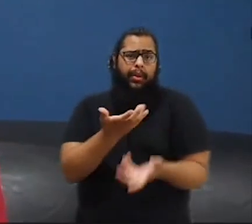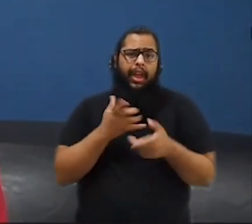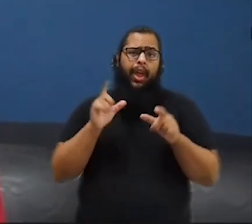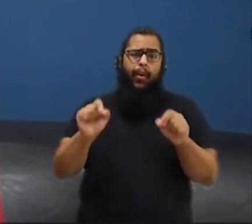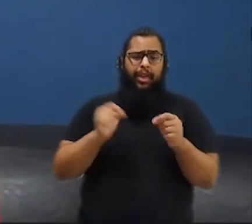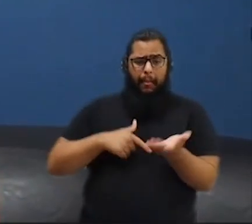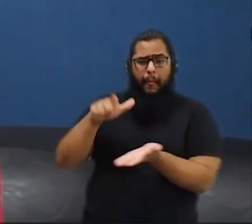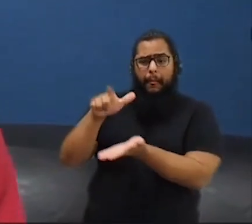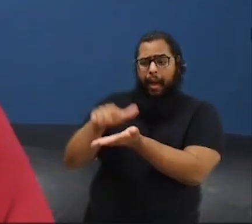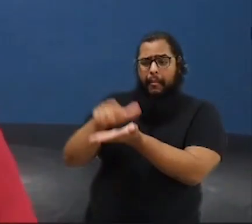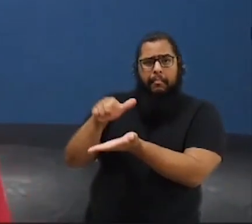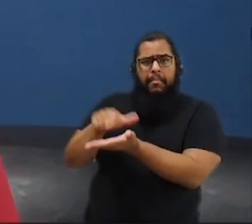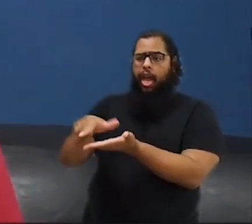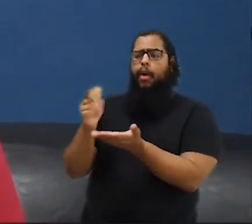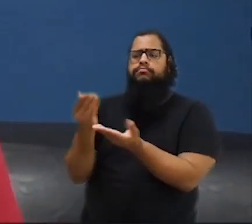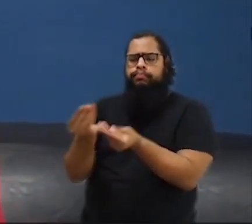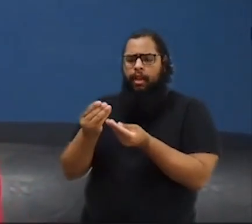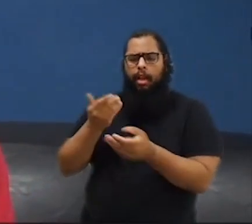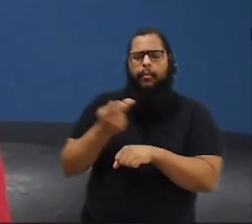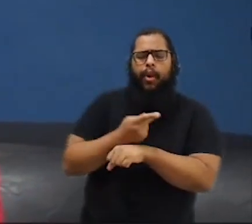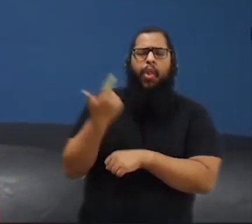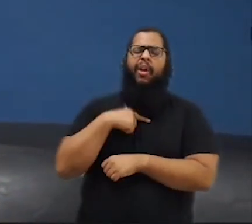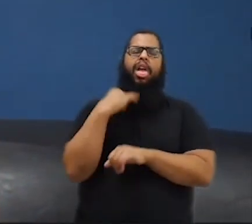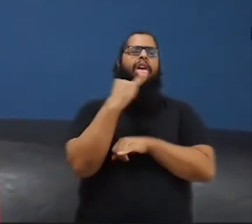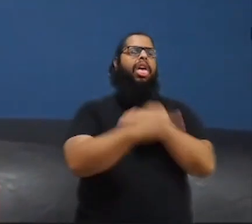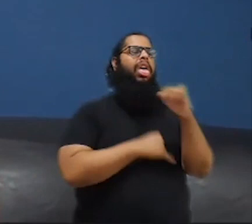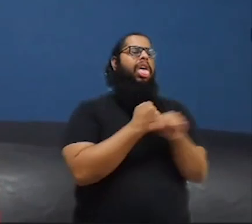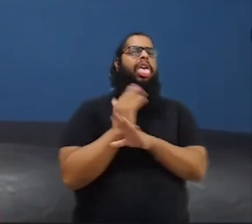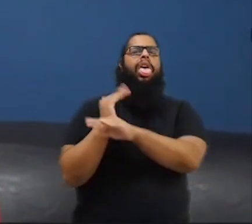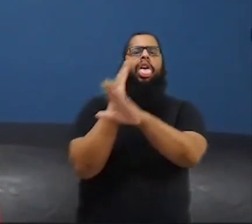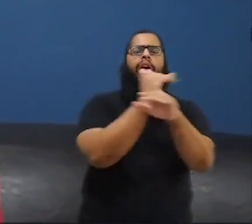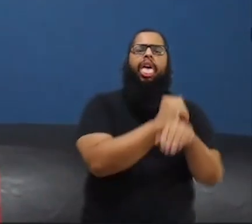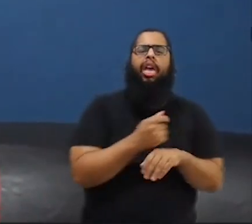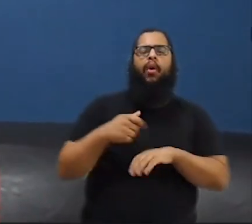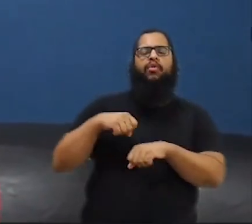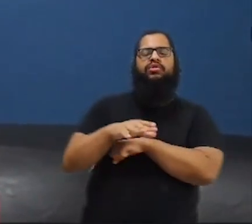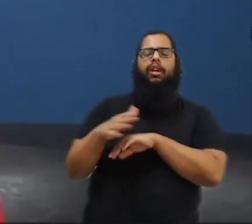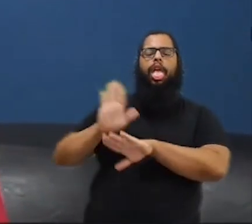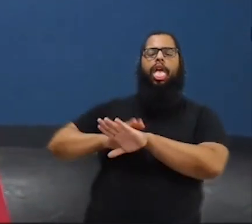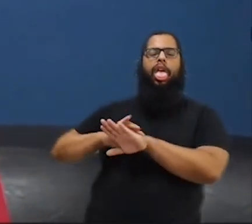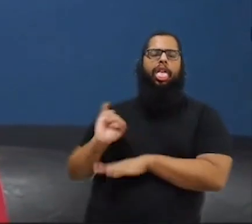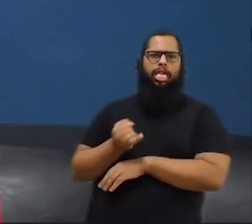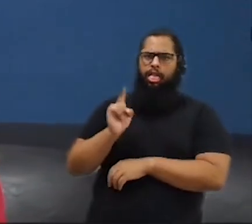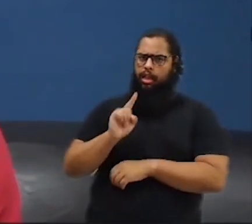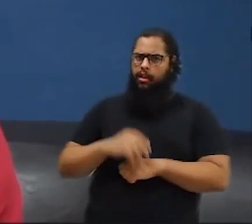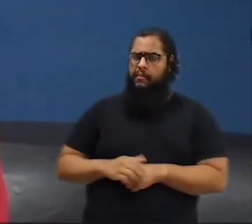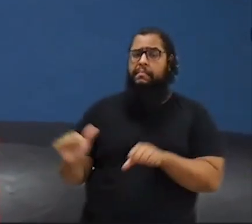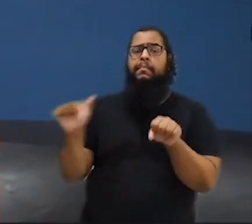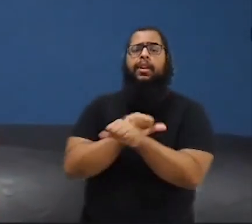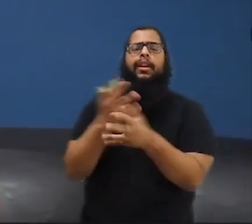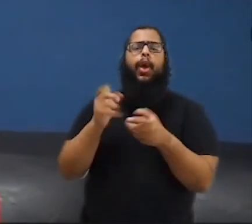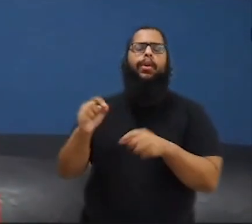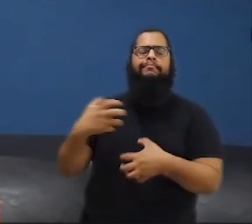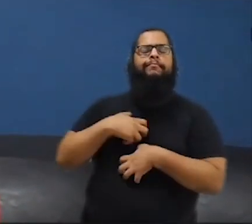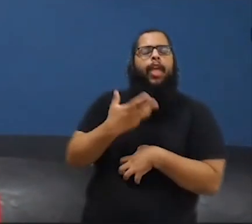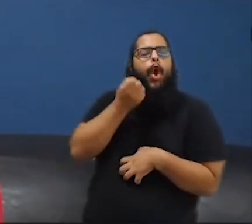na mão e não ficar correndo caçomar com um monte de peça estraviada. Os bichos, eles querem ser acolhidos pelo